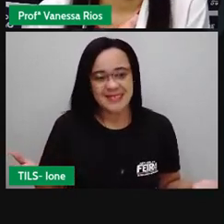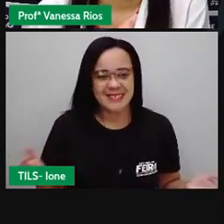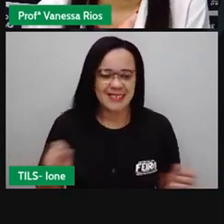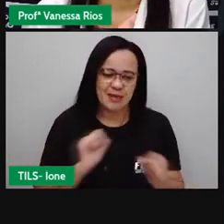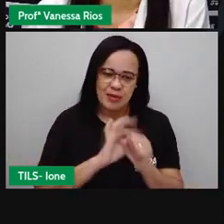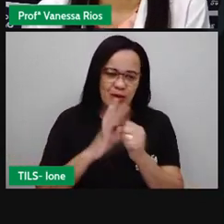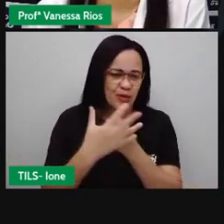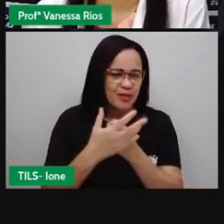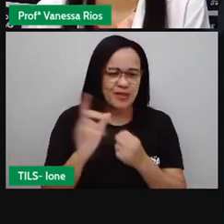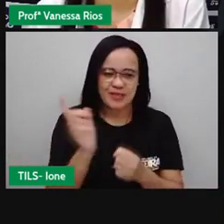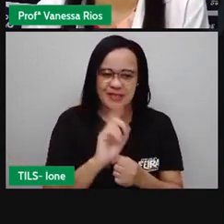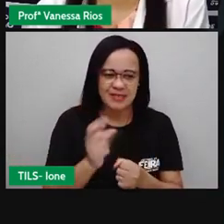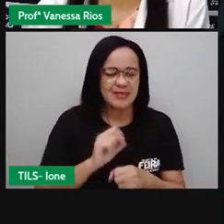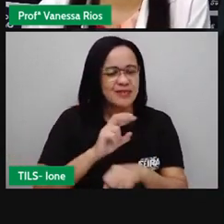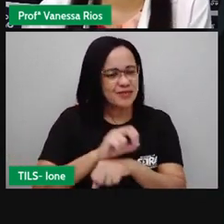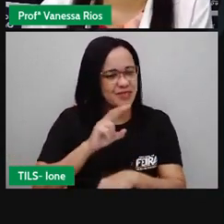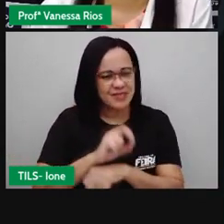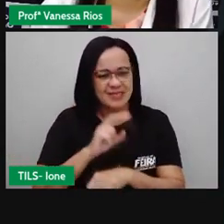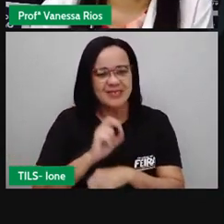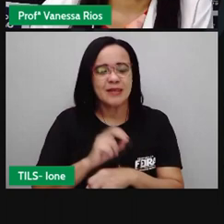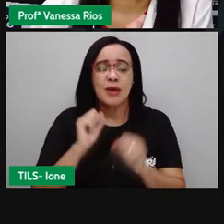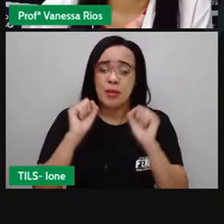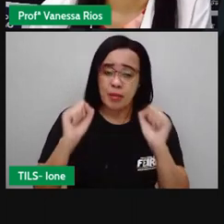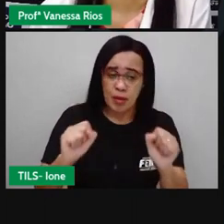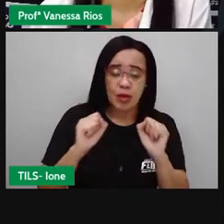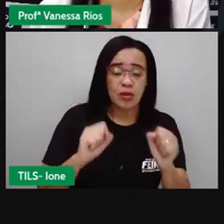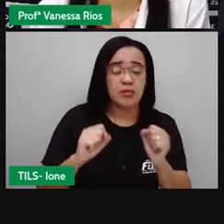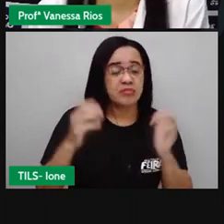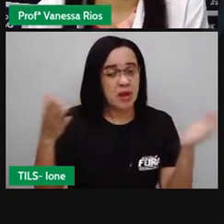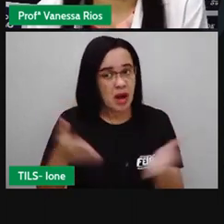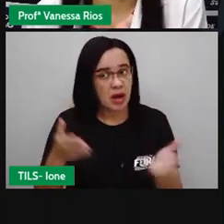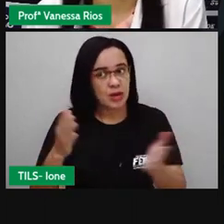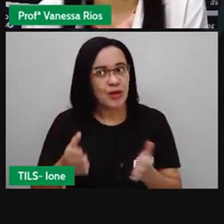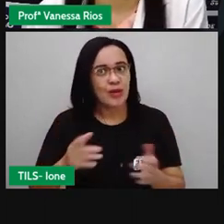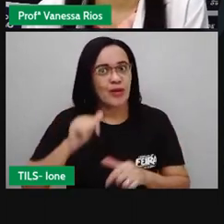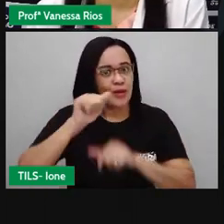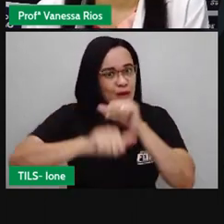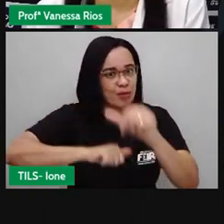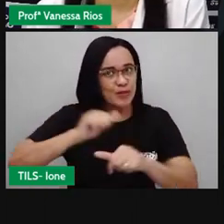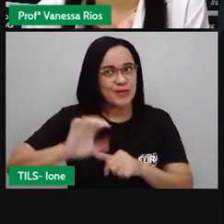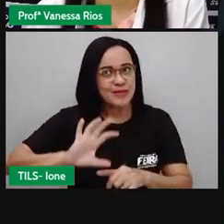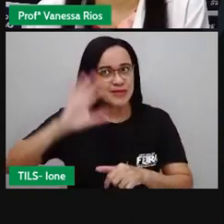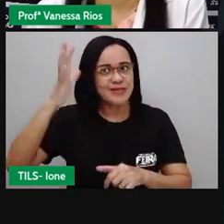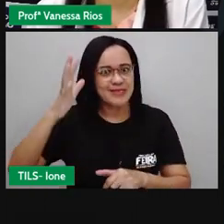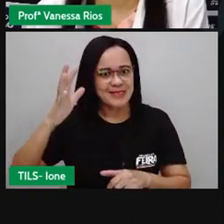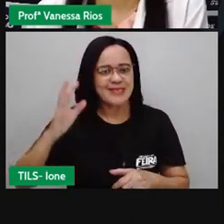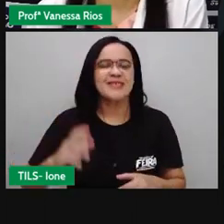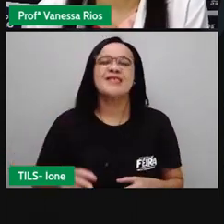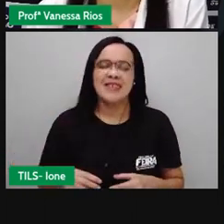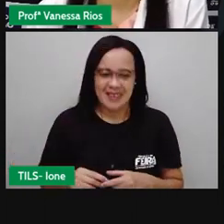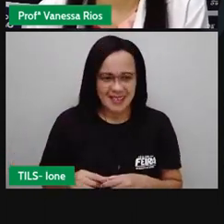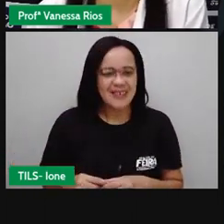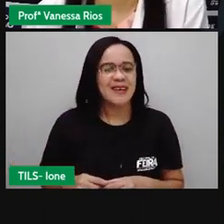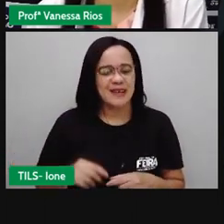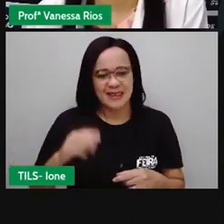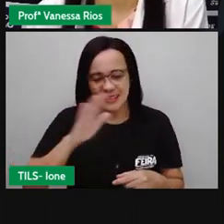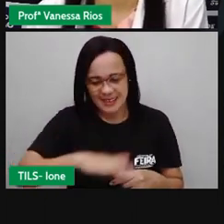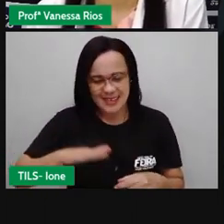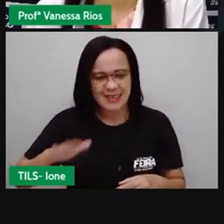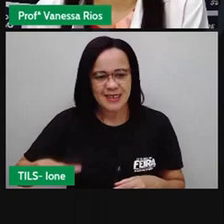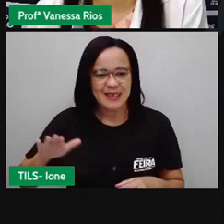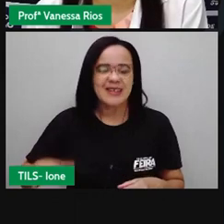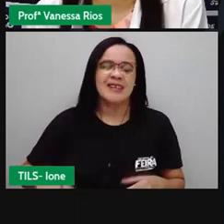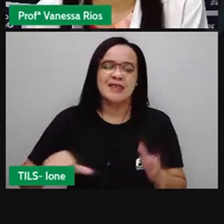não, né? Pode acontecer principalmente nesse tempo agora que está mais frio, né? E aí as crianças normalmente são os